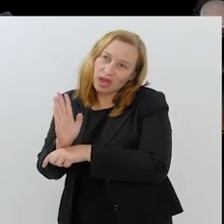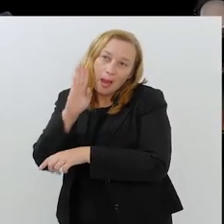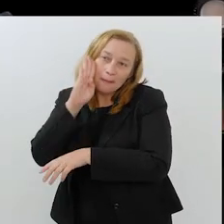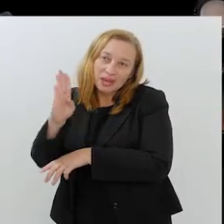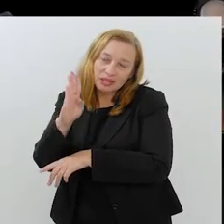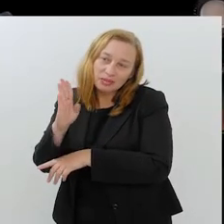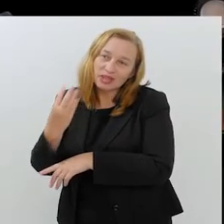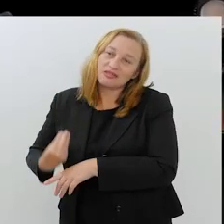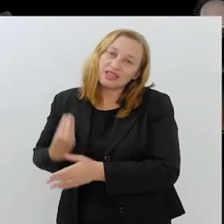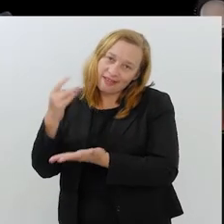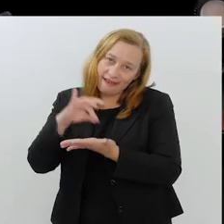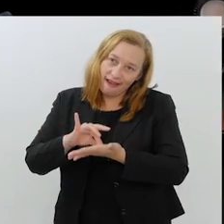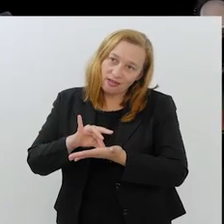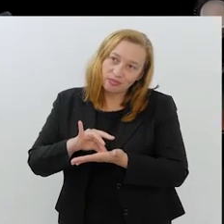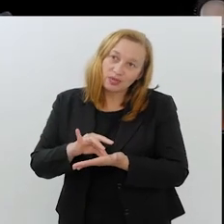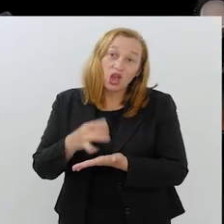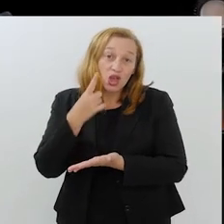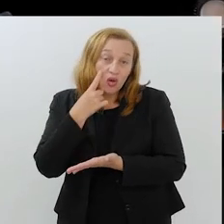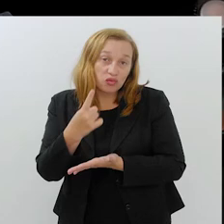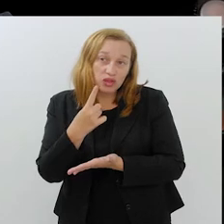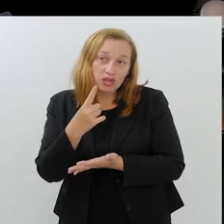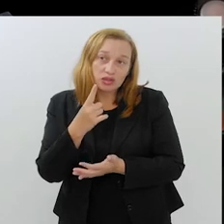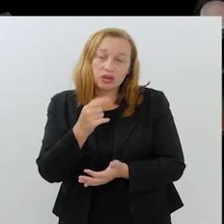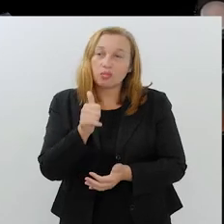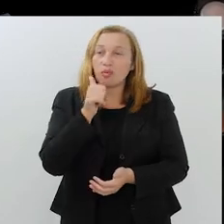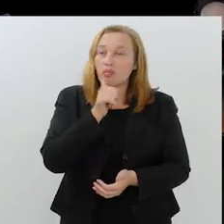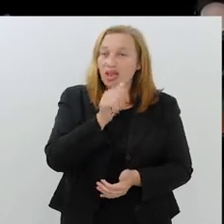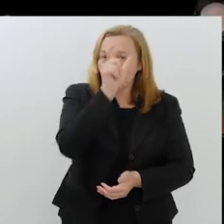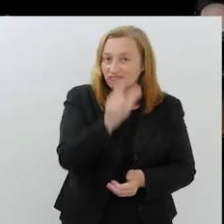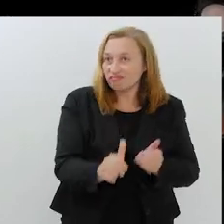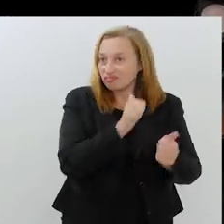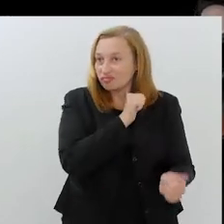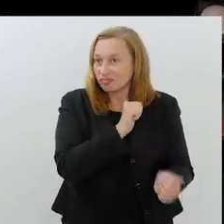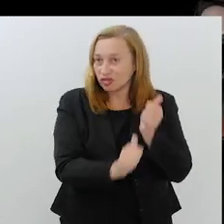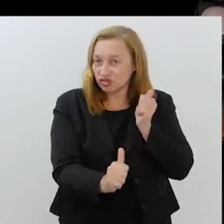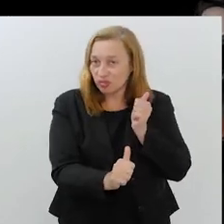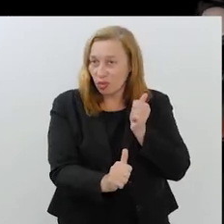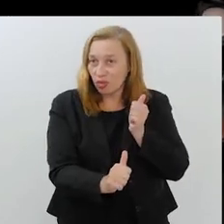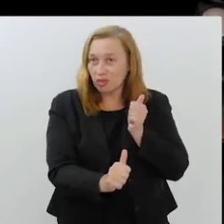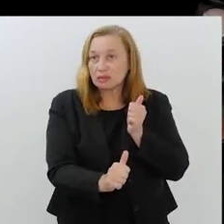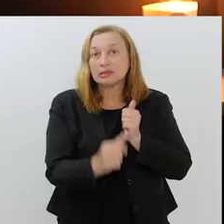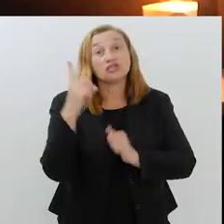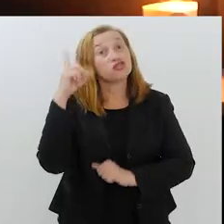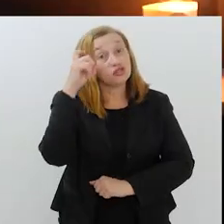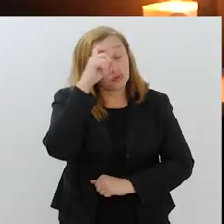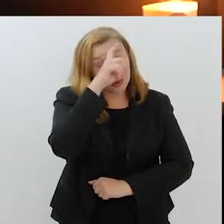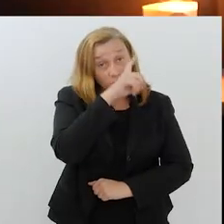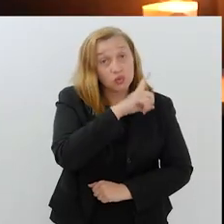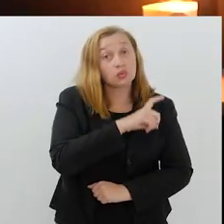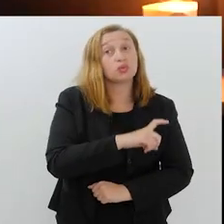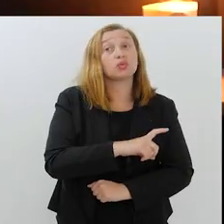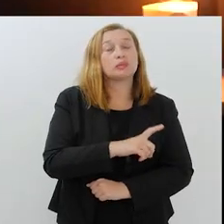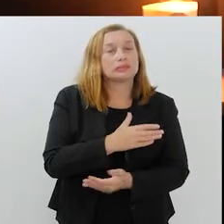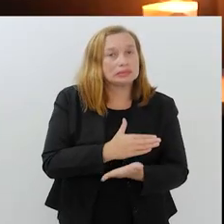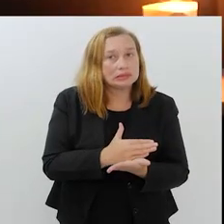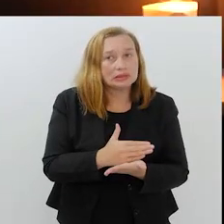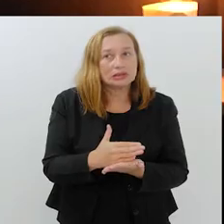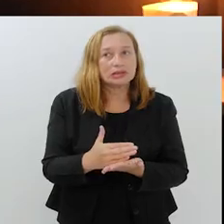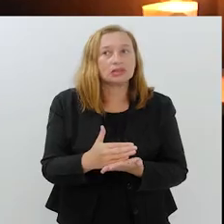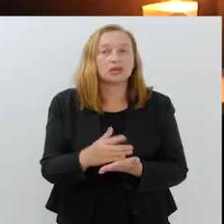principalmente quando o filme da vida é real. E eu vi sobre uma jogadora de futebol. Foi muito difícil